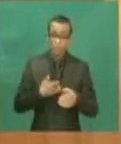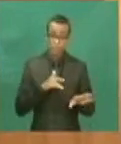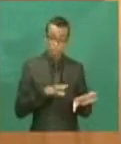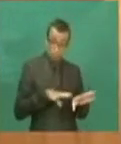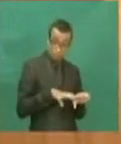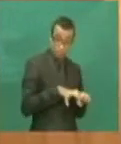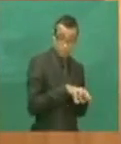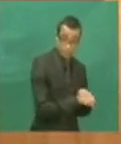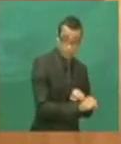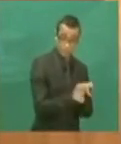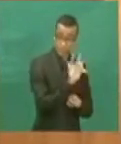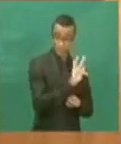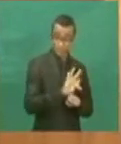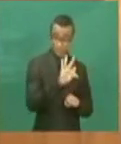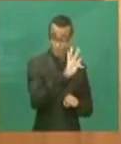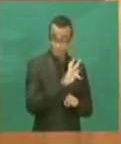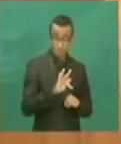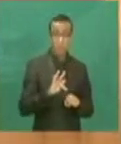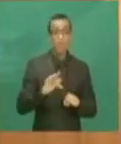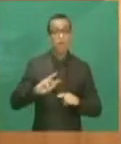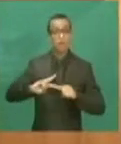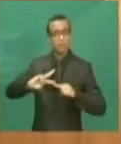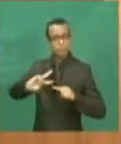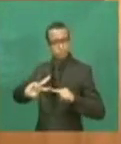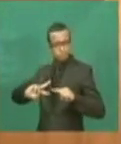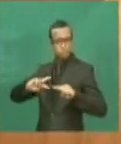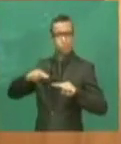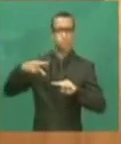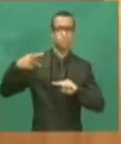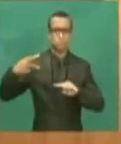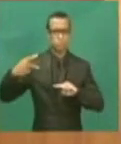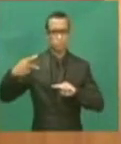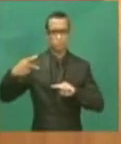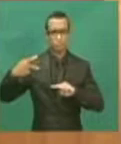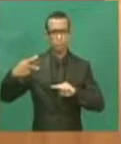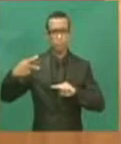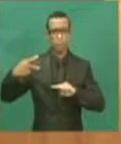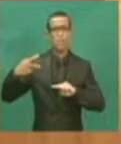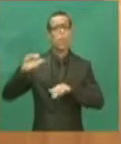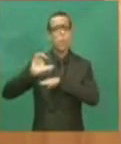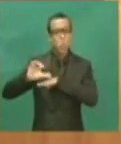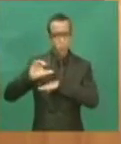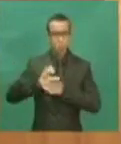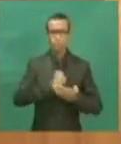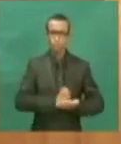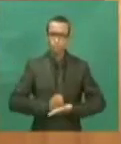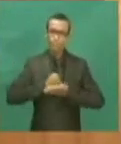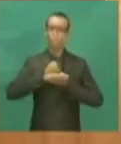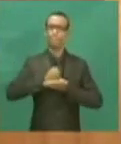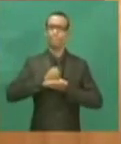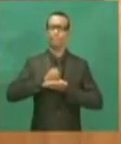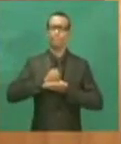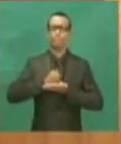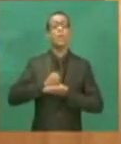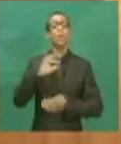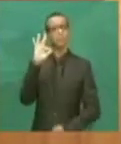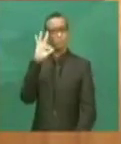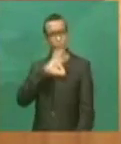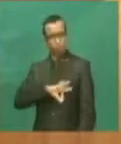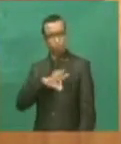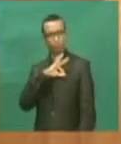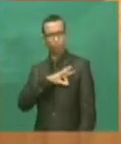seus cursos, são guindados, sustentados por esse curso superior, à condição de receber